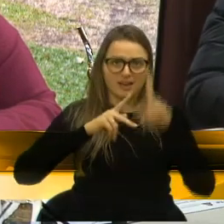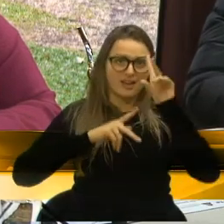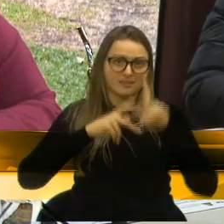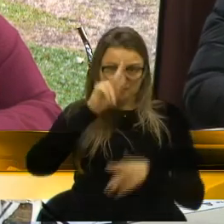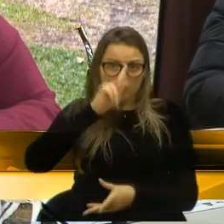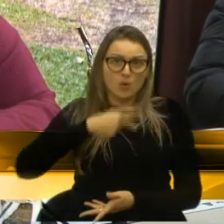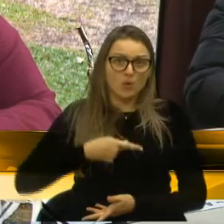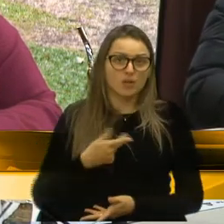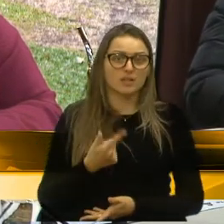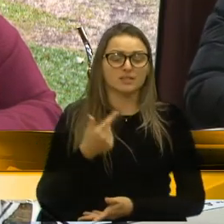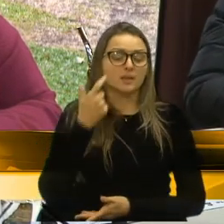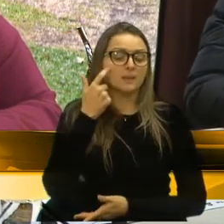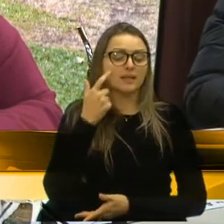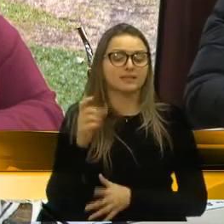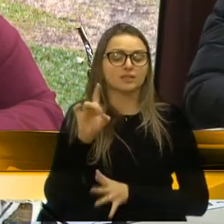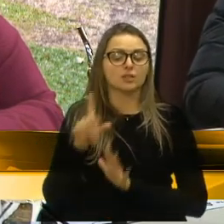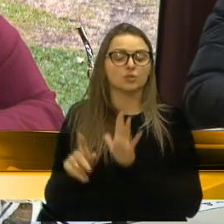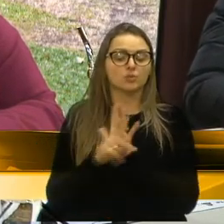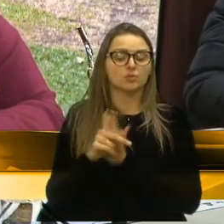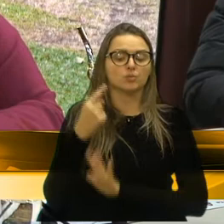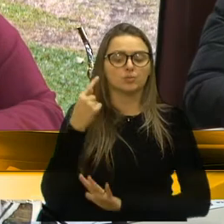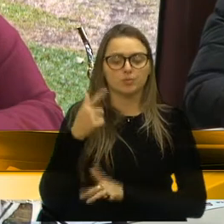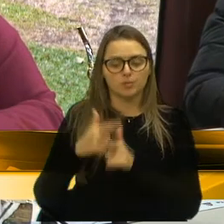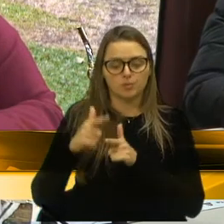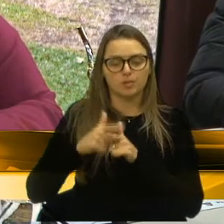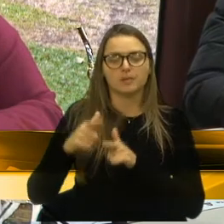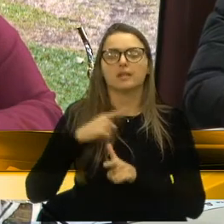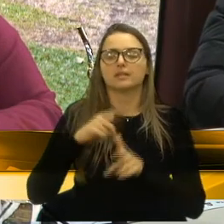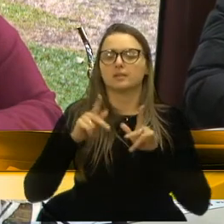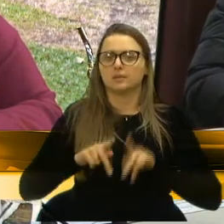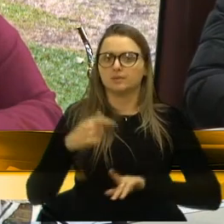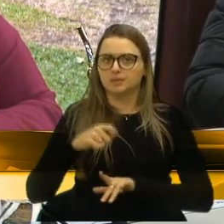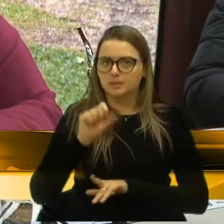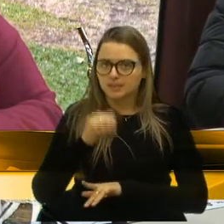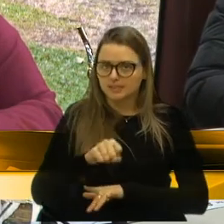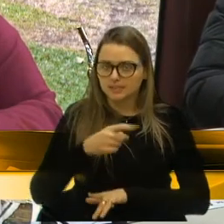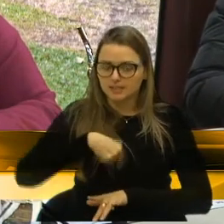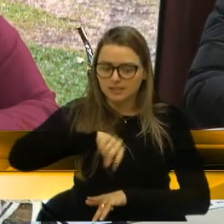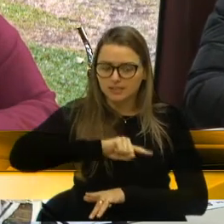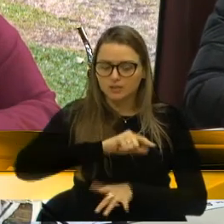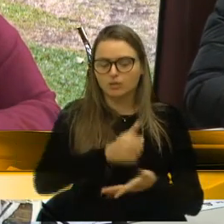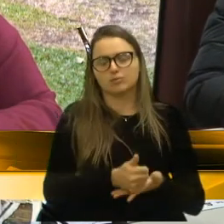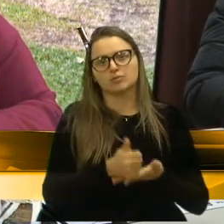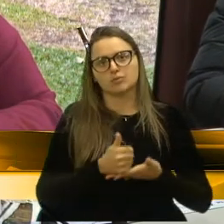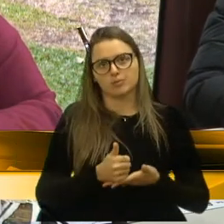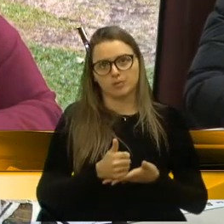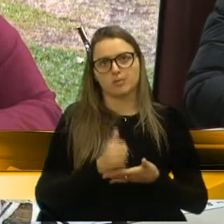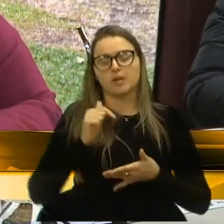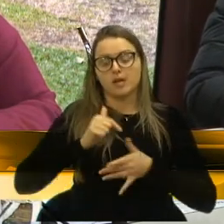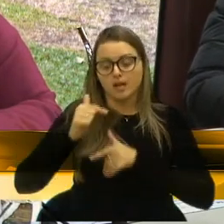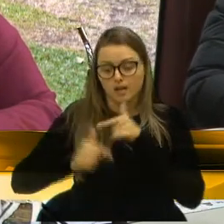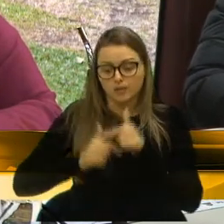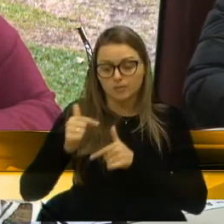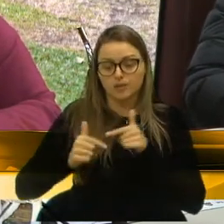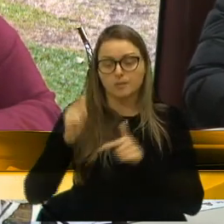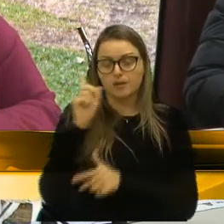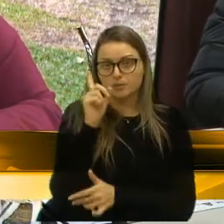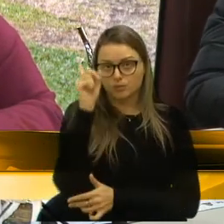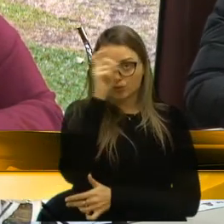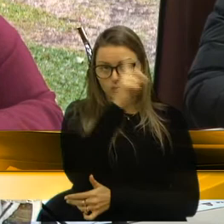seus problemas. Não, existem pessoas que precisam da nossa ajuda. Então, esse trabalho é um trabalho difícil,